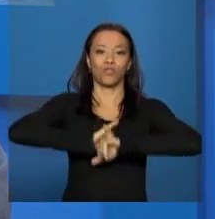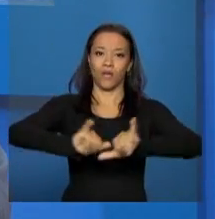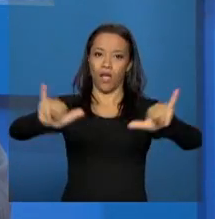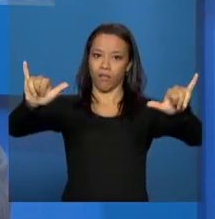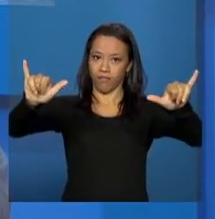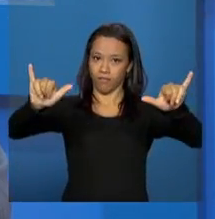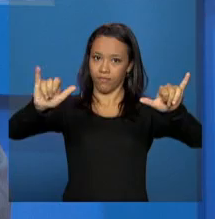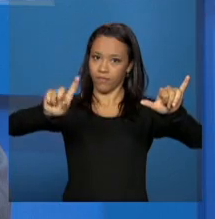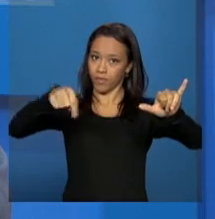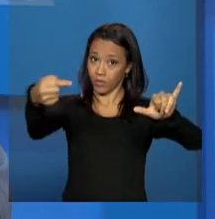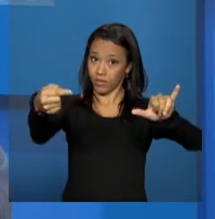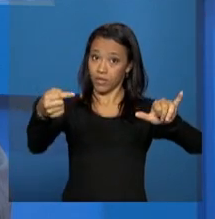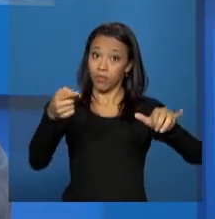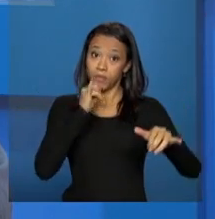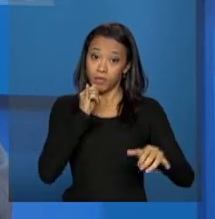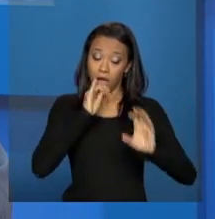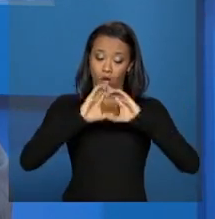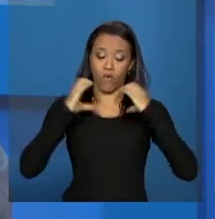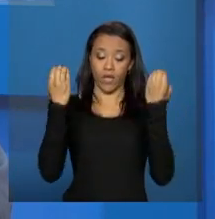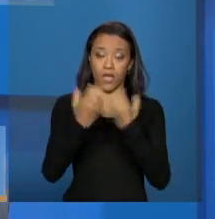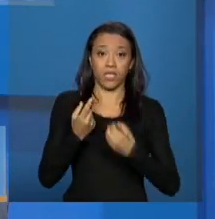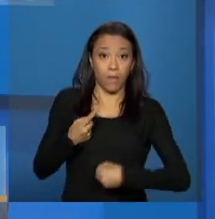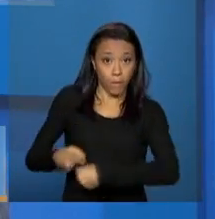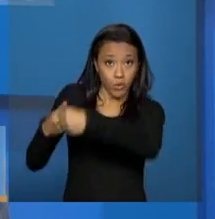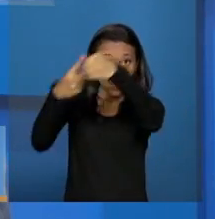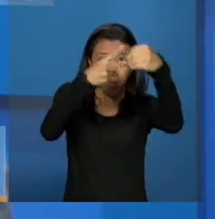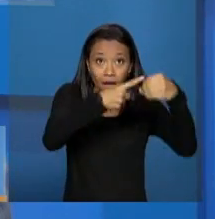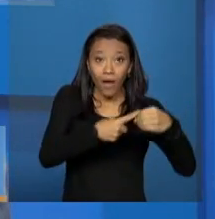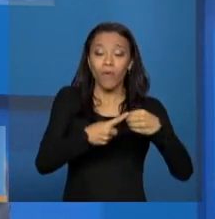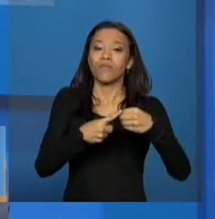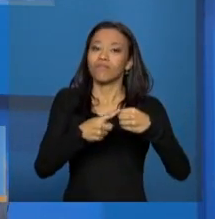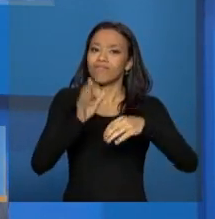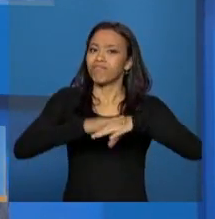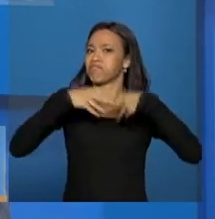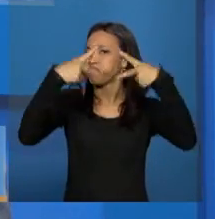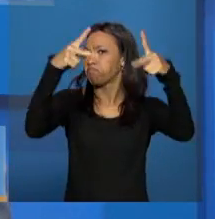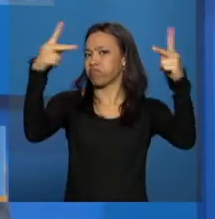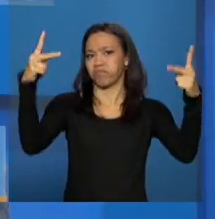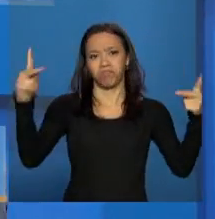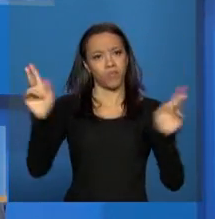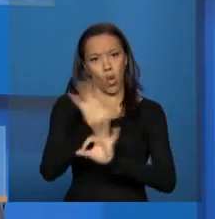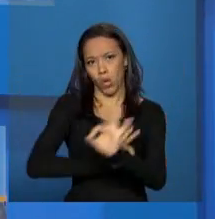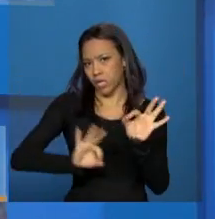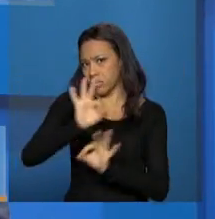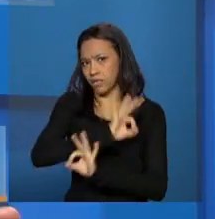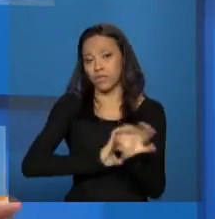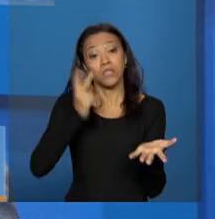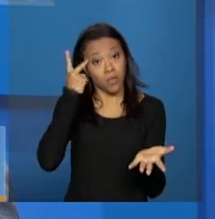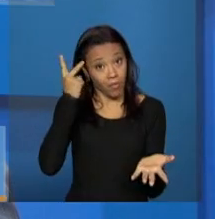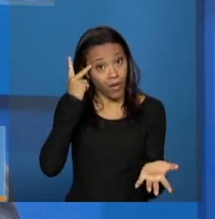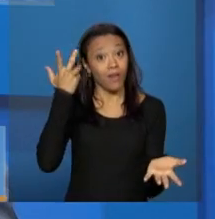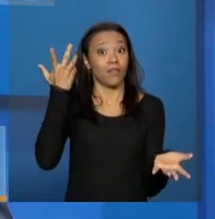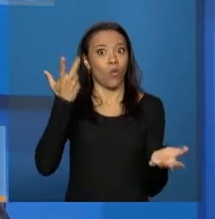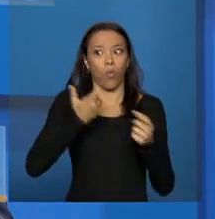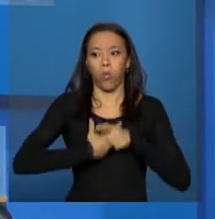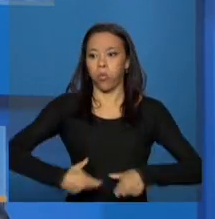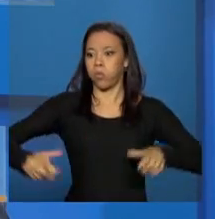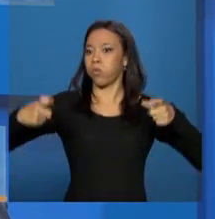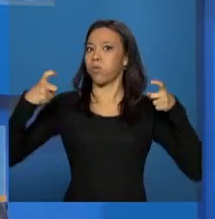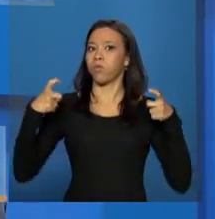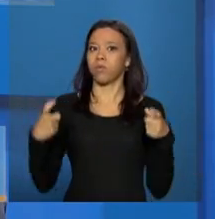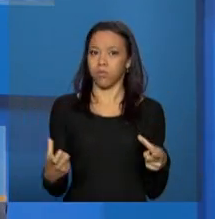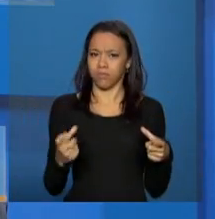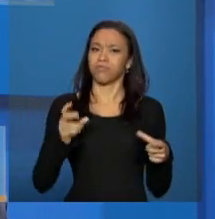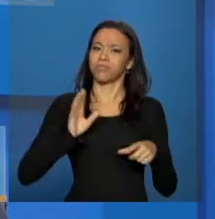Então, a conferência municipal terá uma organização cada município. São Paulo é um grande município certamente